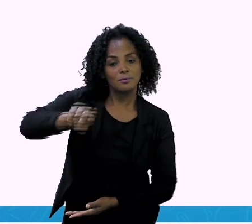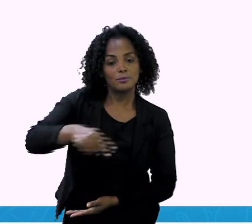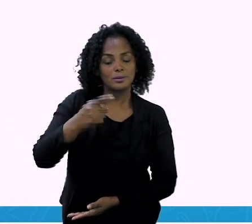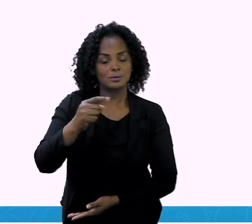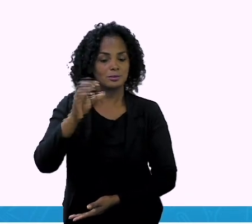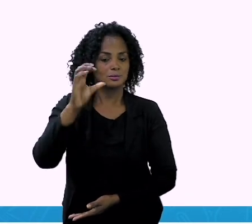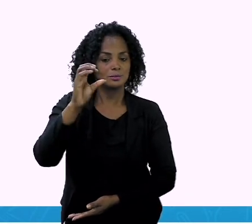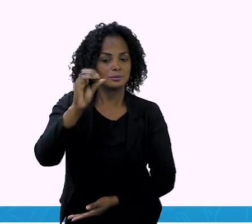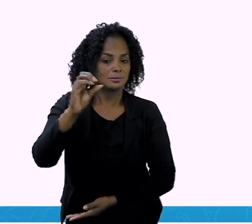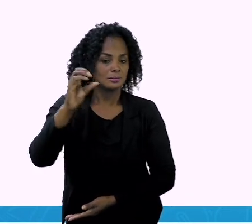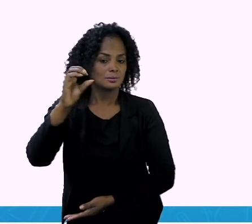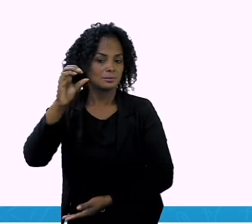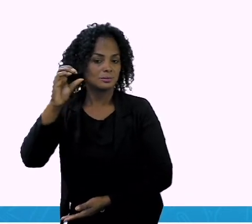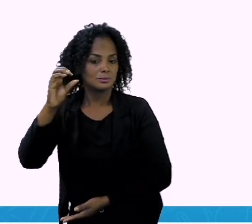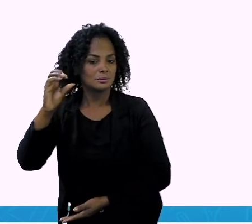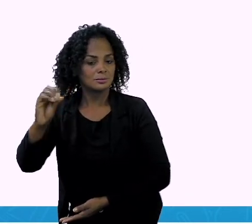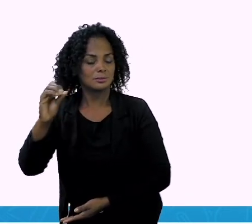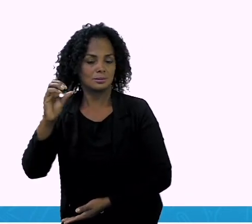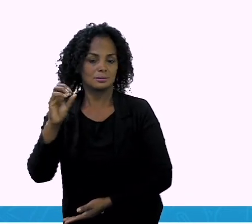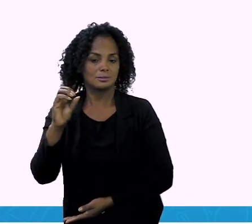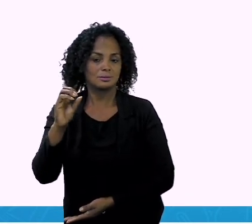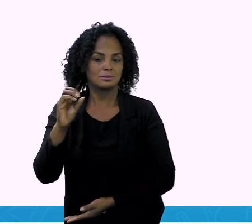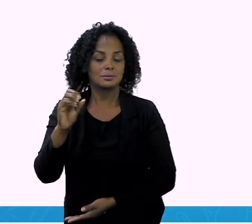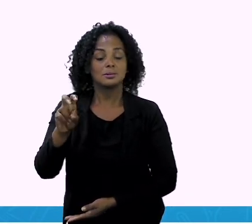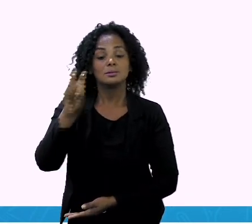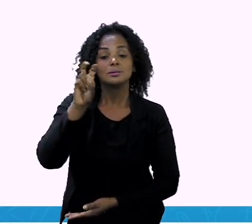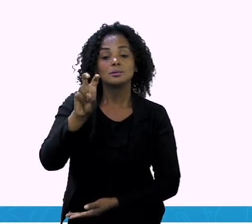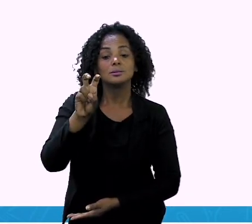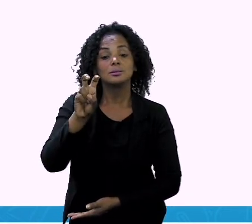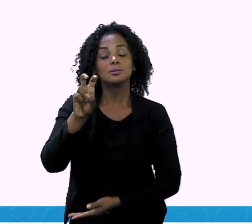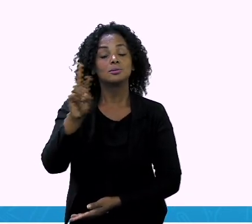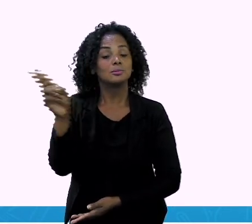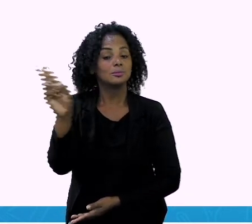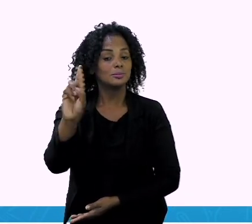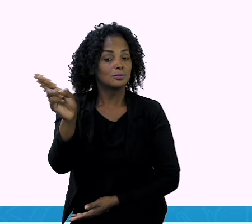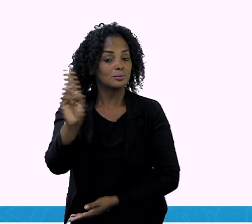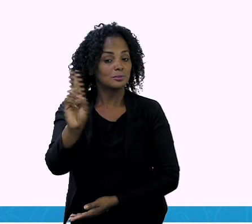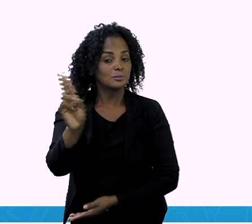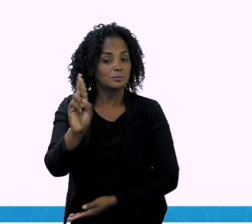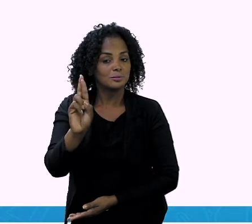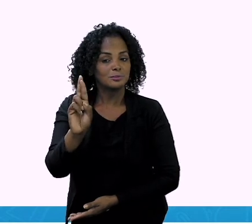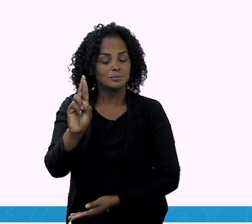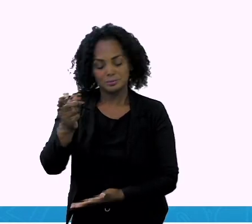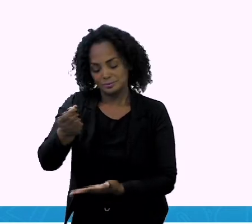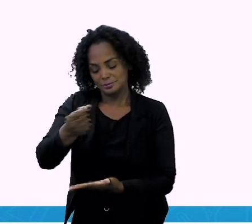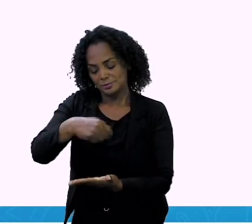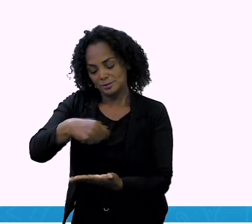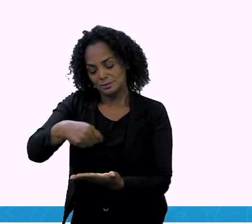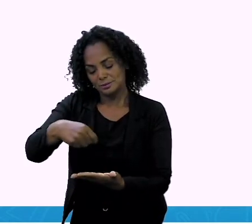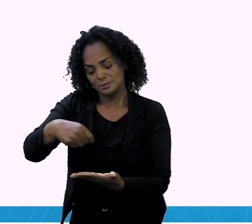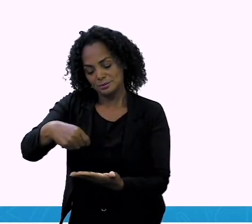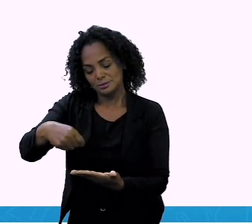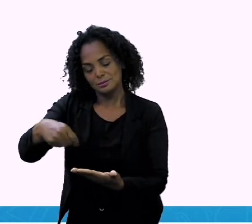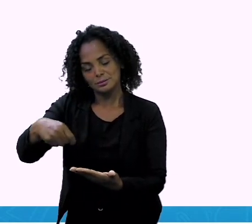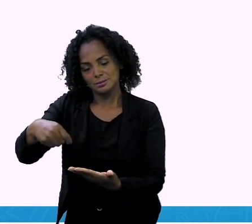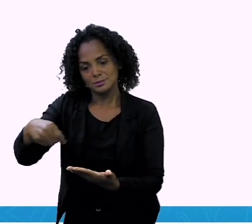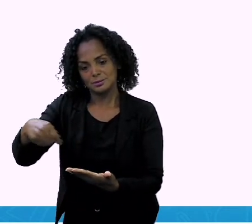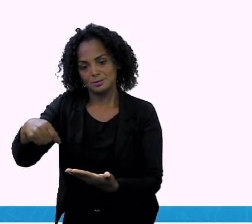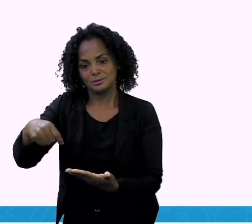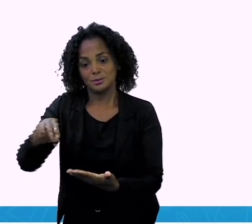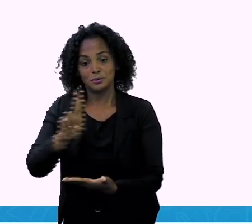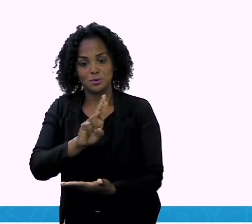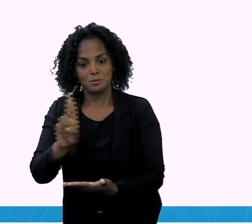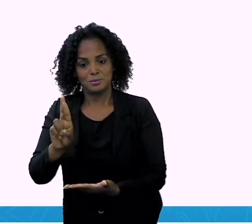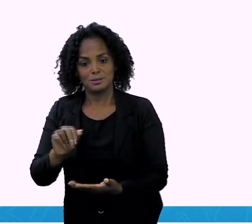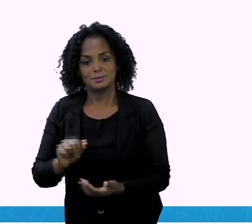e o zero, zero. Cinco reais. Ó, a escrita por extensa aqui também, certo?